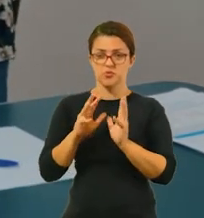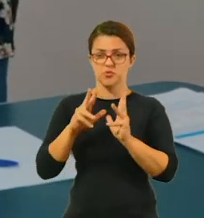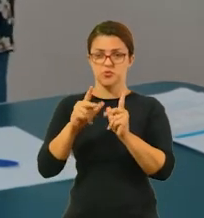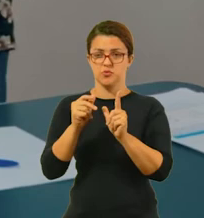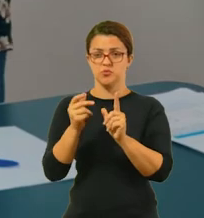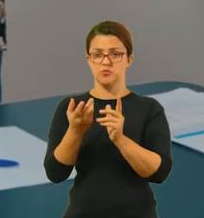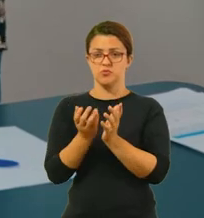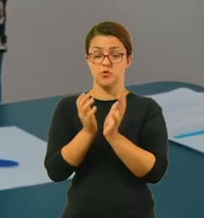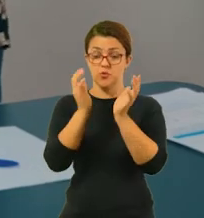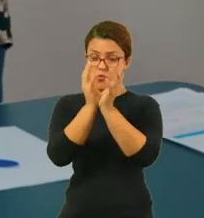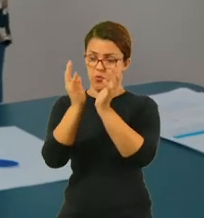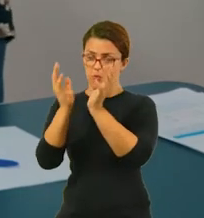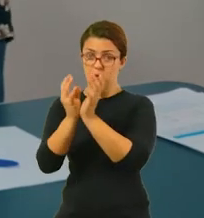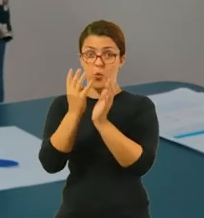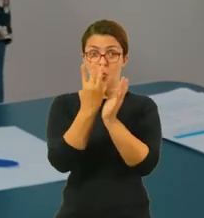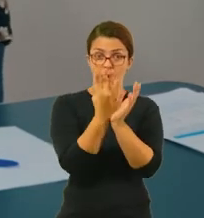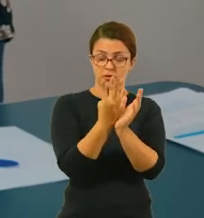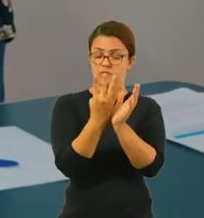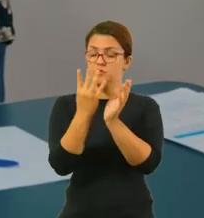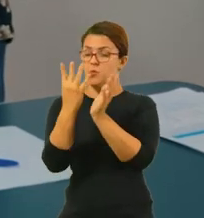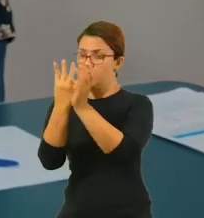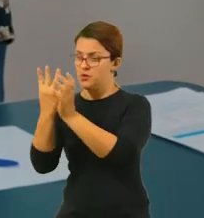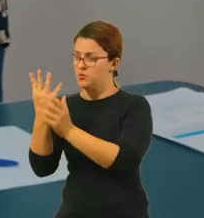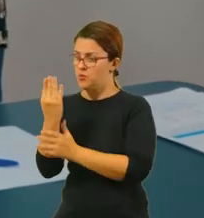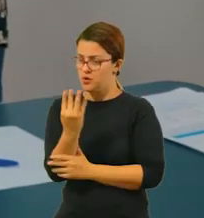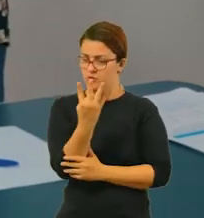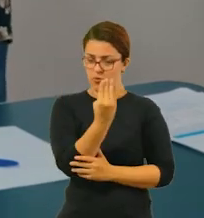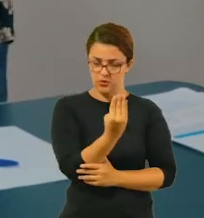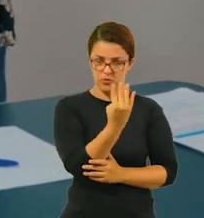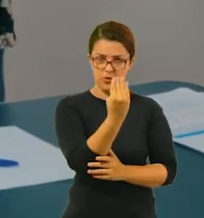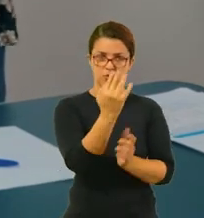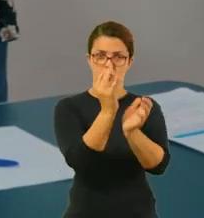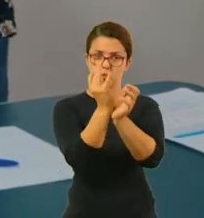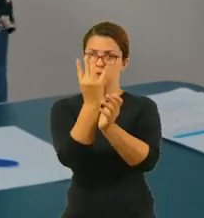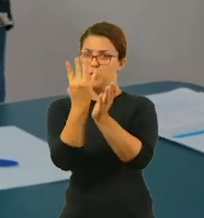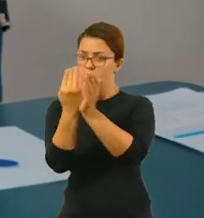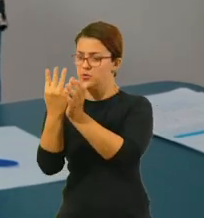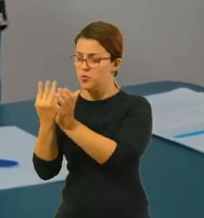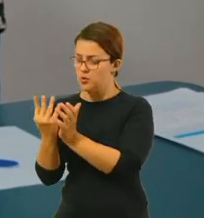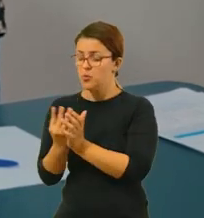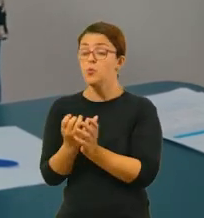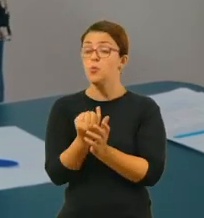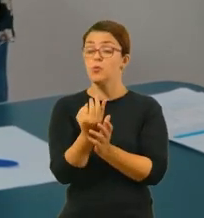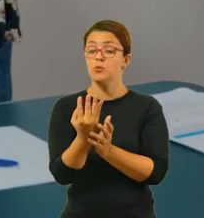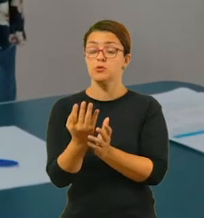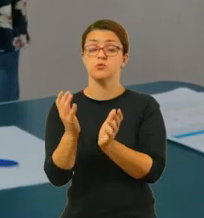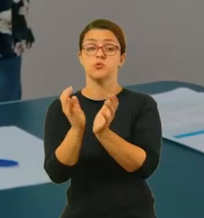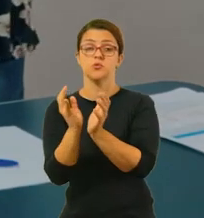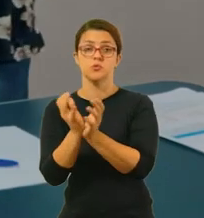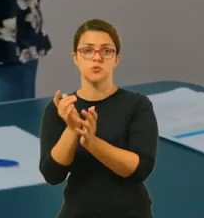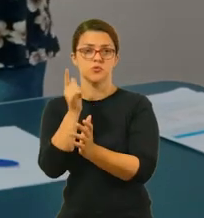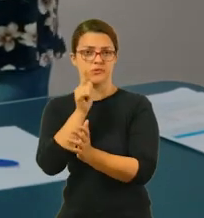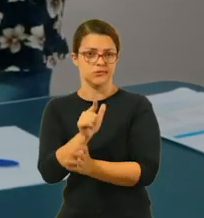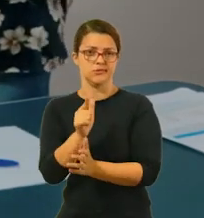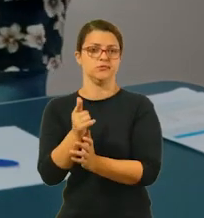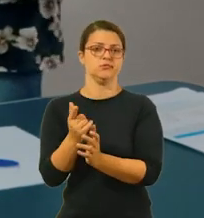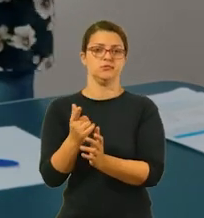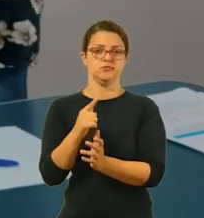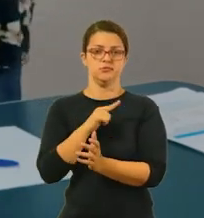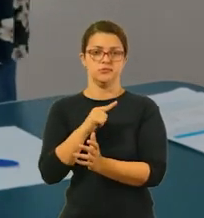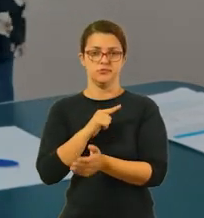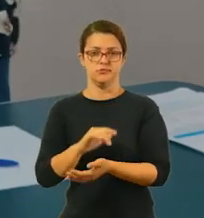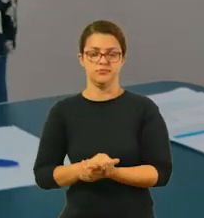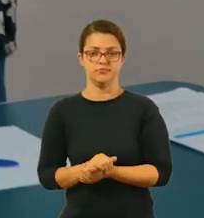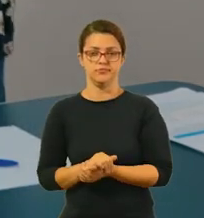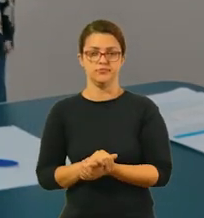desenhados. Vai formando grupinhos de 4 e vê se sobrou algum, quantos grupos você conseguiu formar, tá? Que também é outra